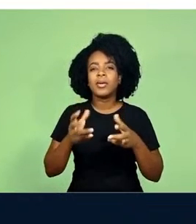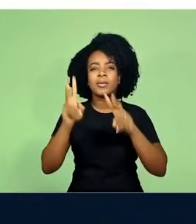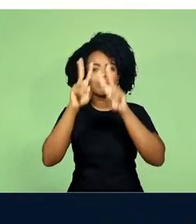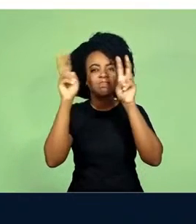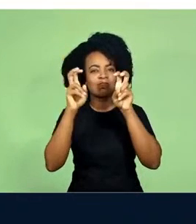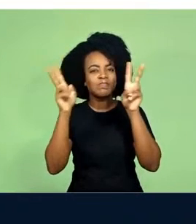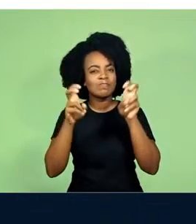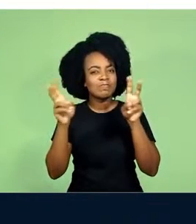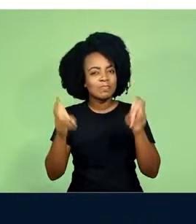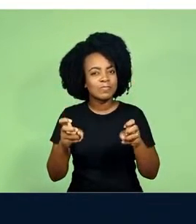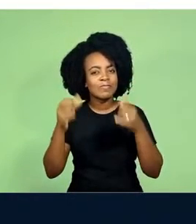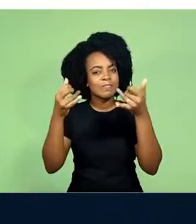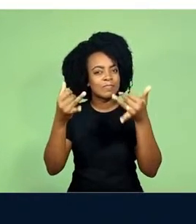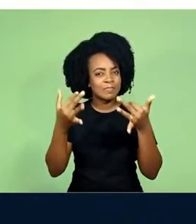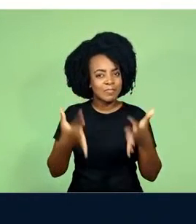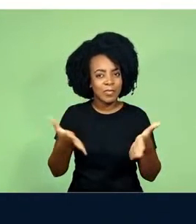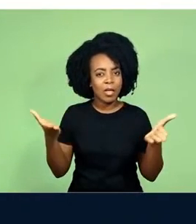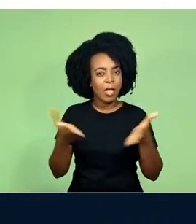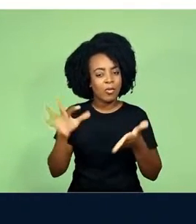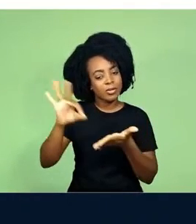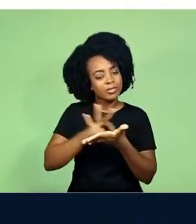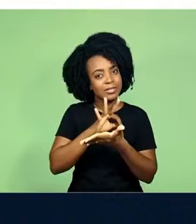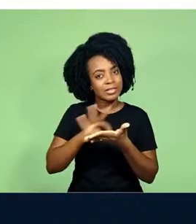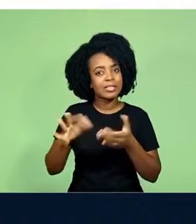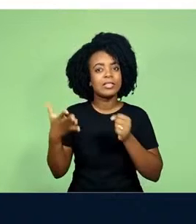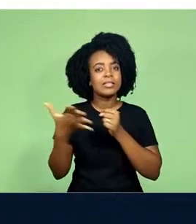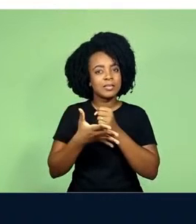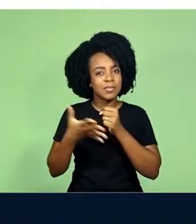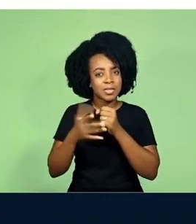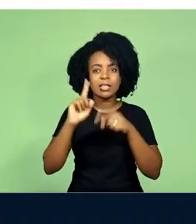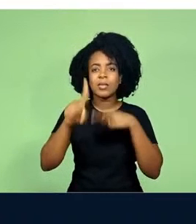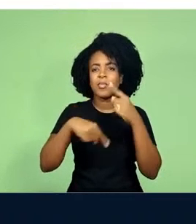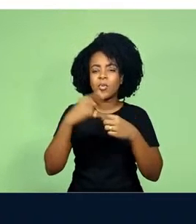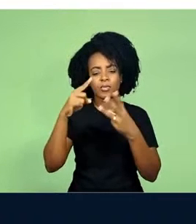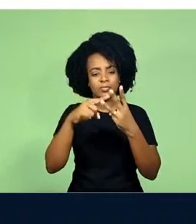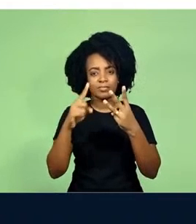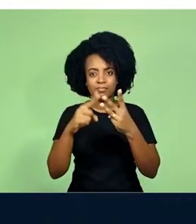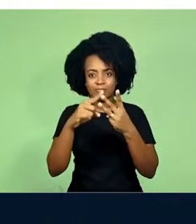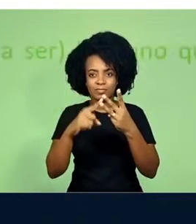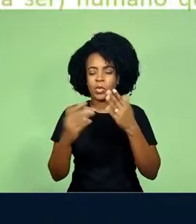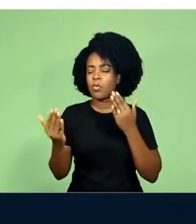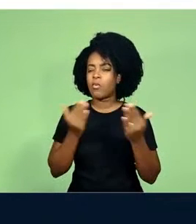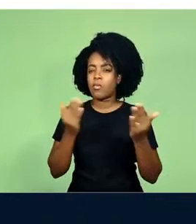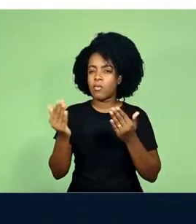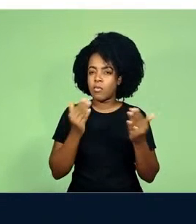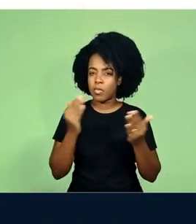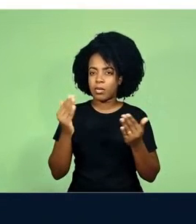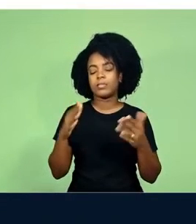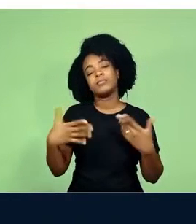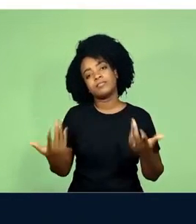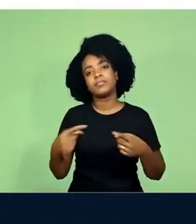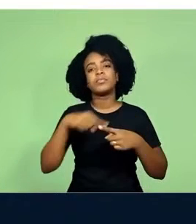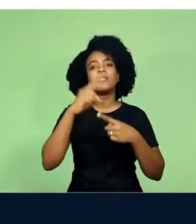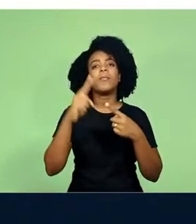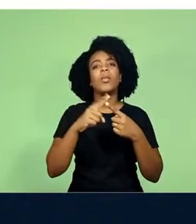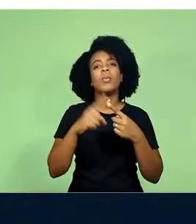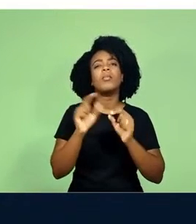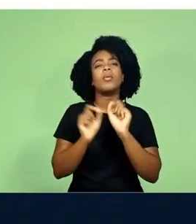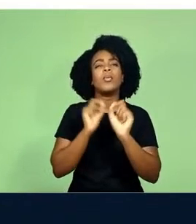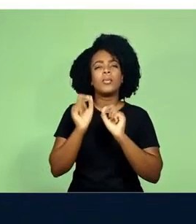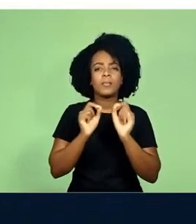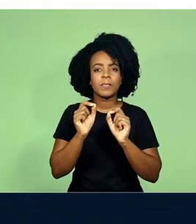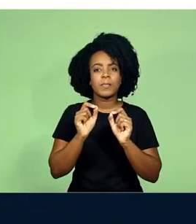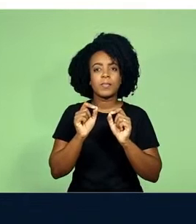vão embasar a nossa crítica. E que usaremos para comparar com os outros dois filmes. O primeiro é que é justamente diante